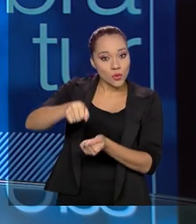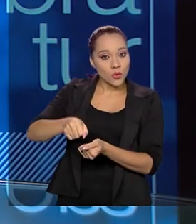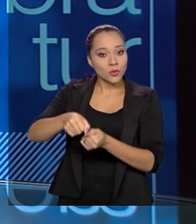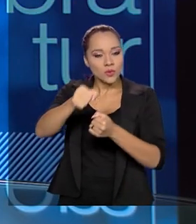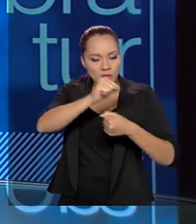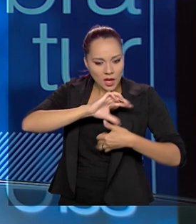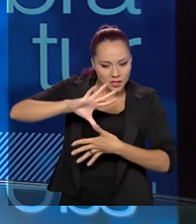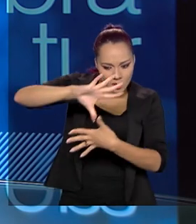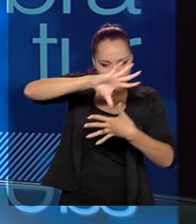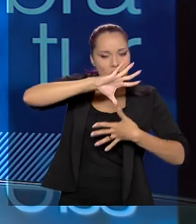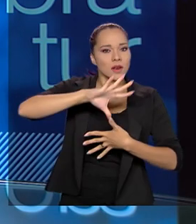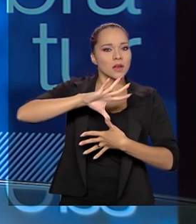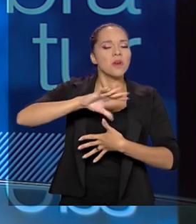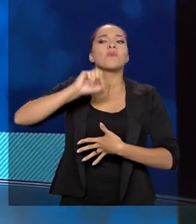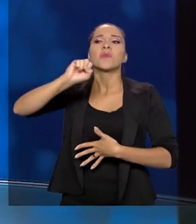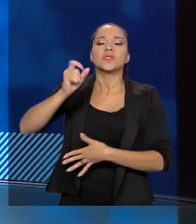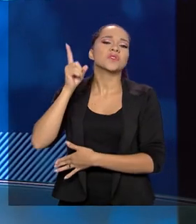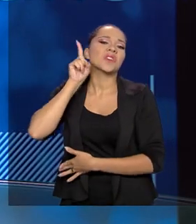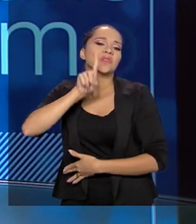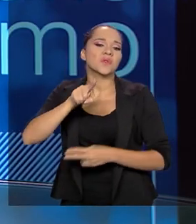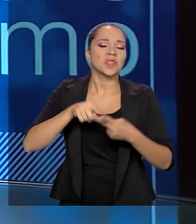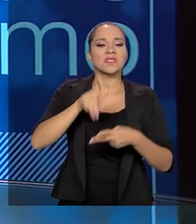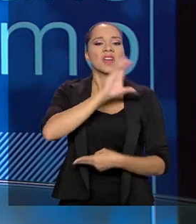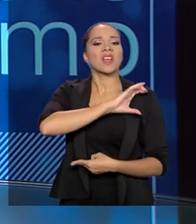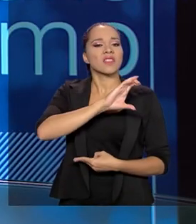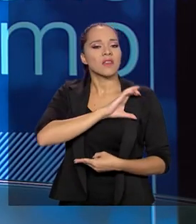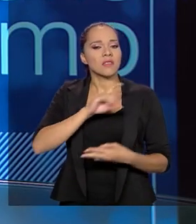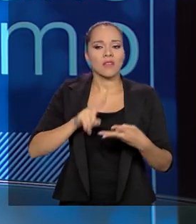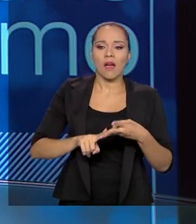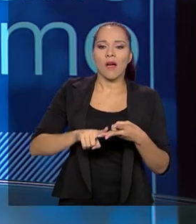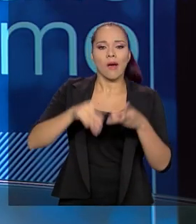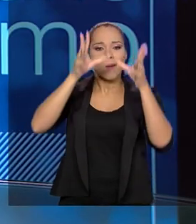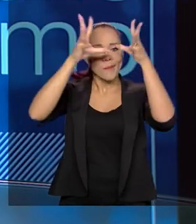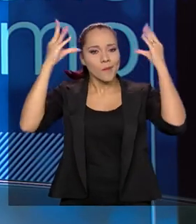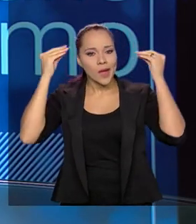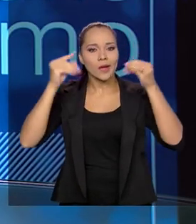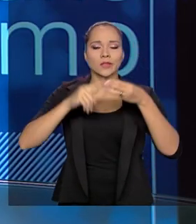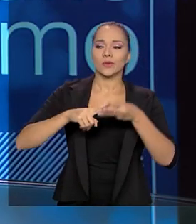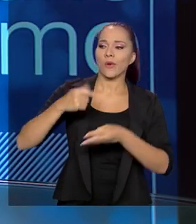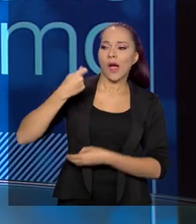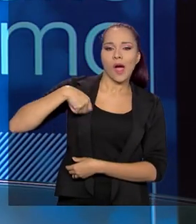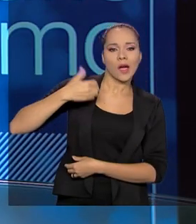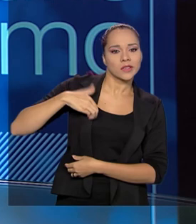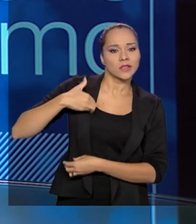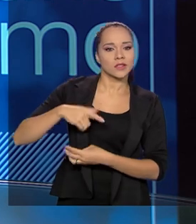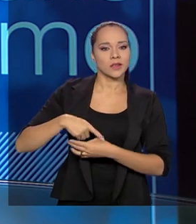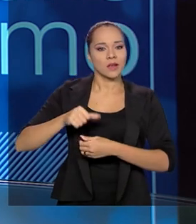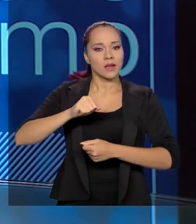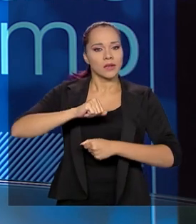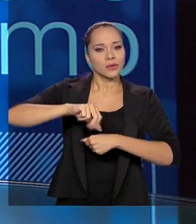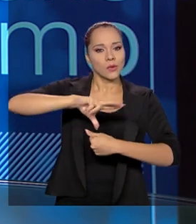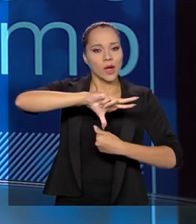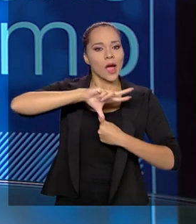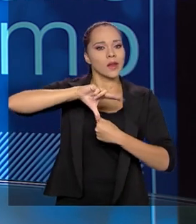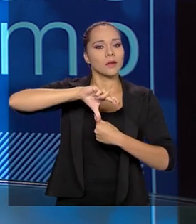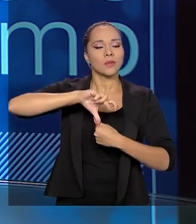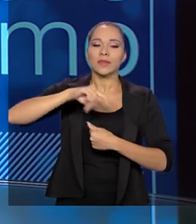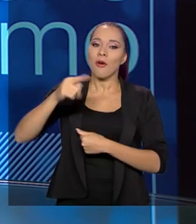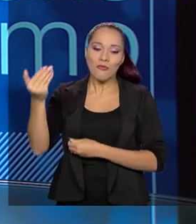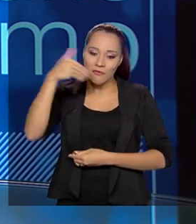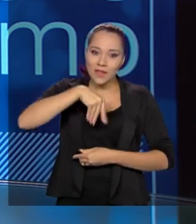das Américas, podia ter sido nos Estados Unidos, no Canadá, podia ter sido no México, na Argentina, no Caribe. Não, foi no Brasil